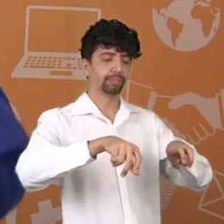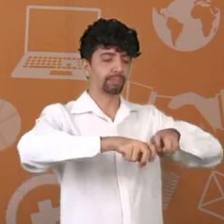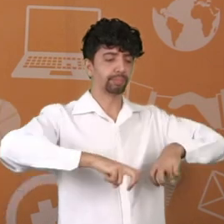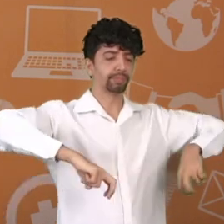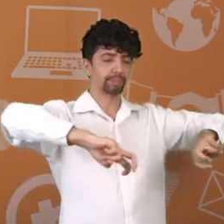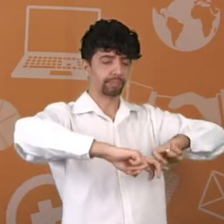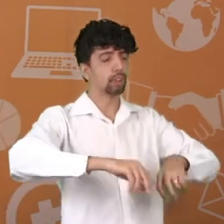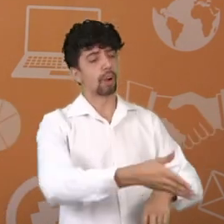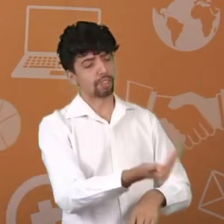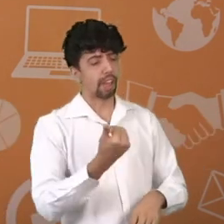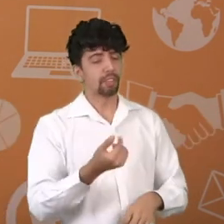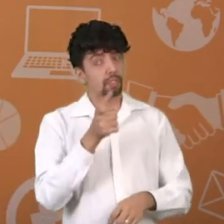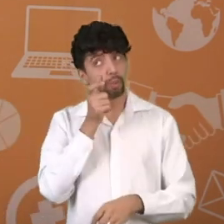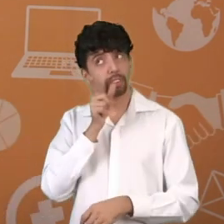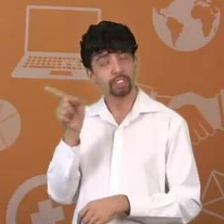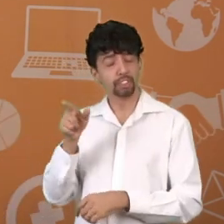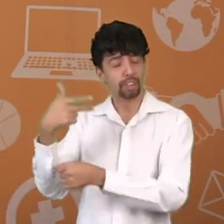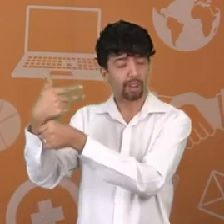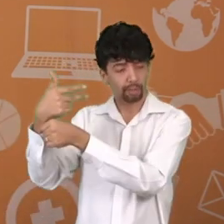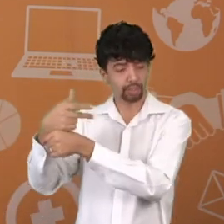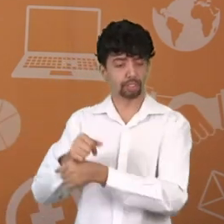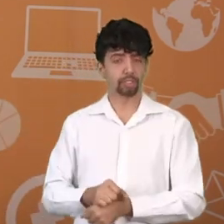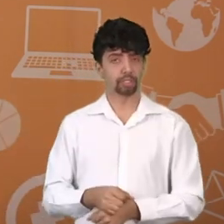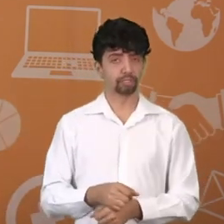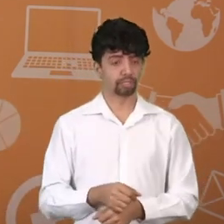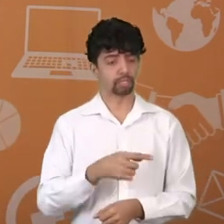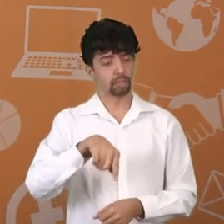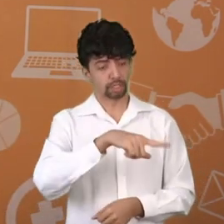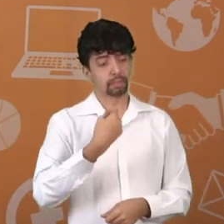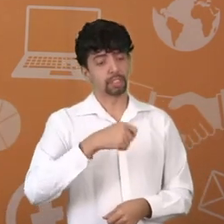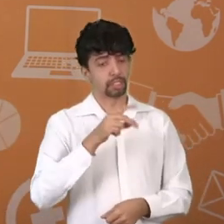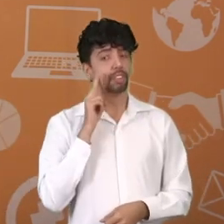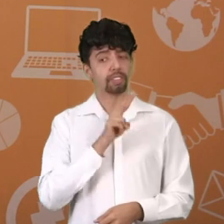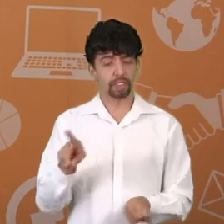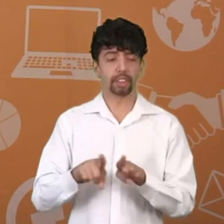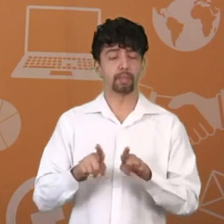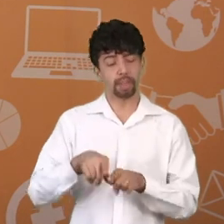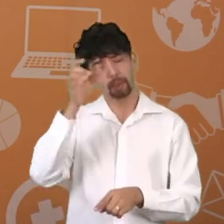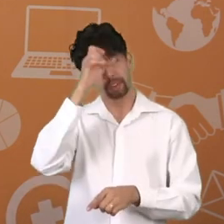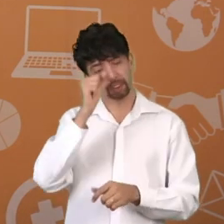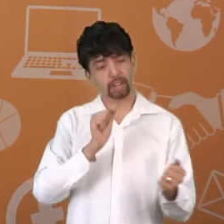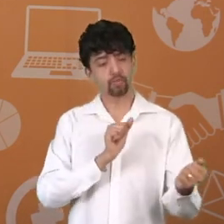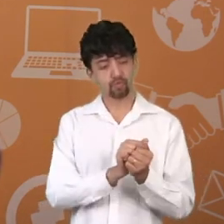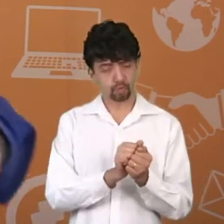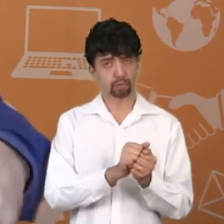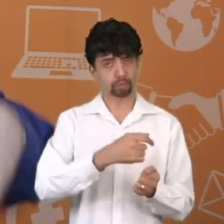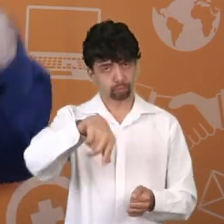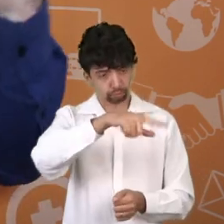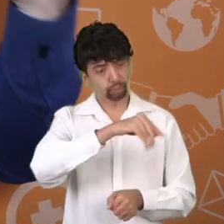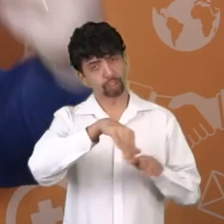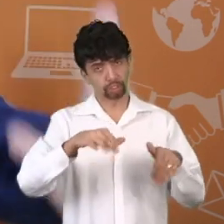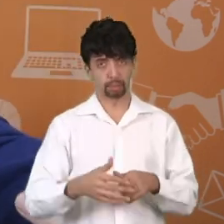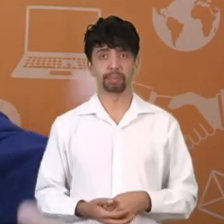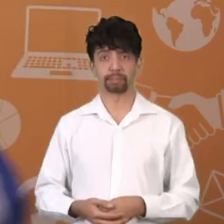assistir juntos esse vídeo aqui do canal Dinheiro à Vista de Reinaldo Domingos, porque ele fala sobre algo que pode nos ajudar a